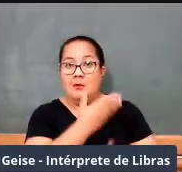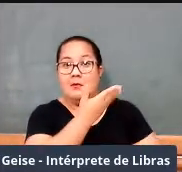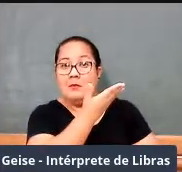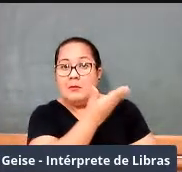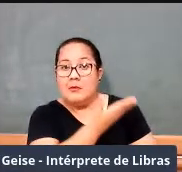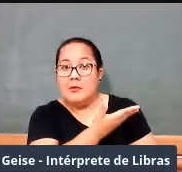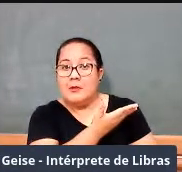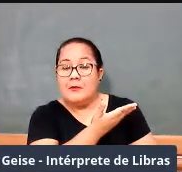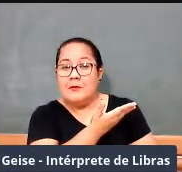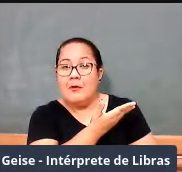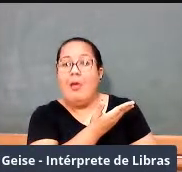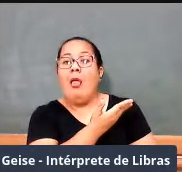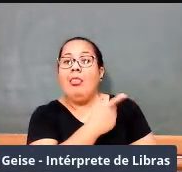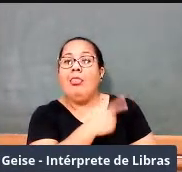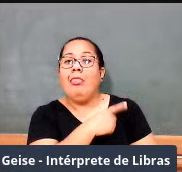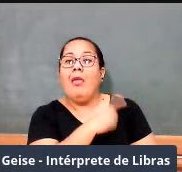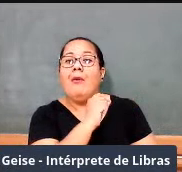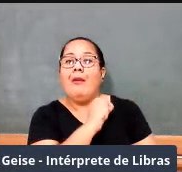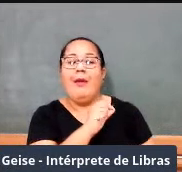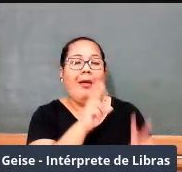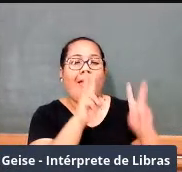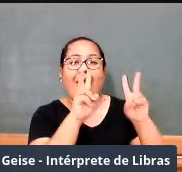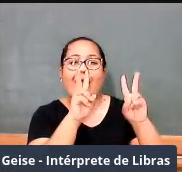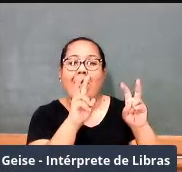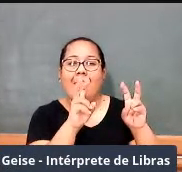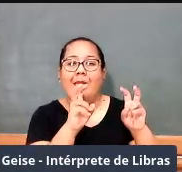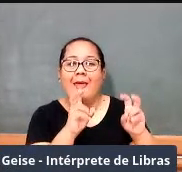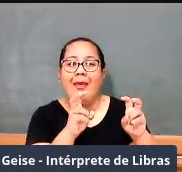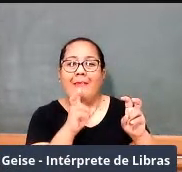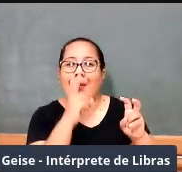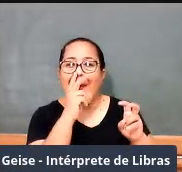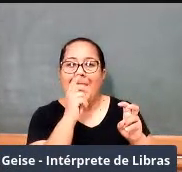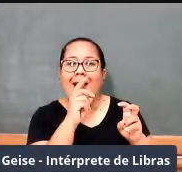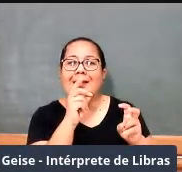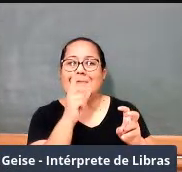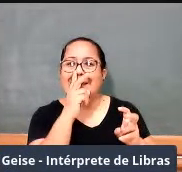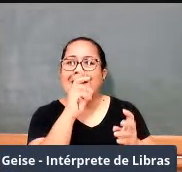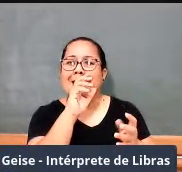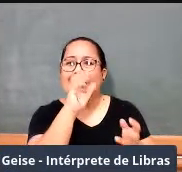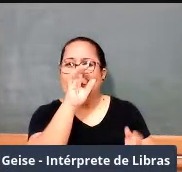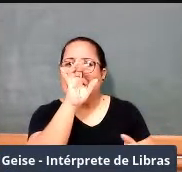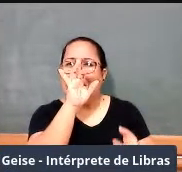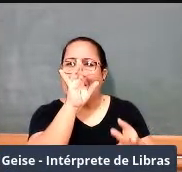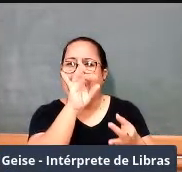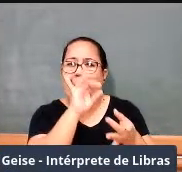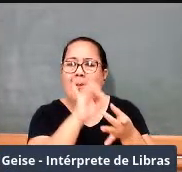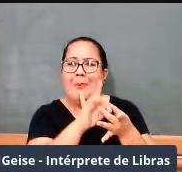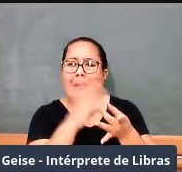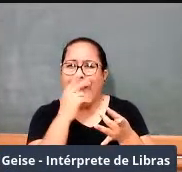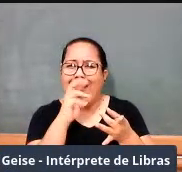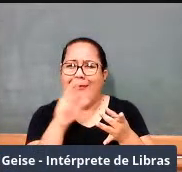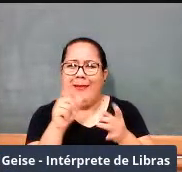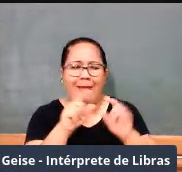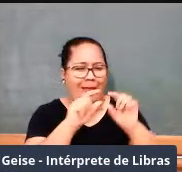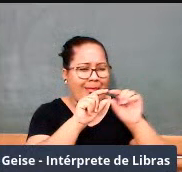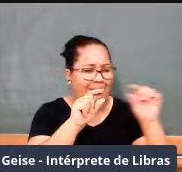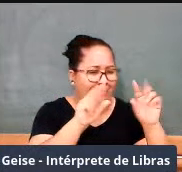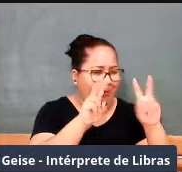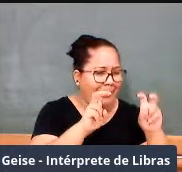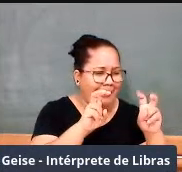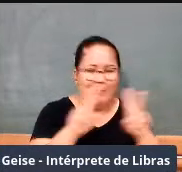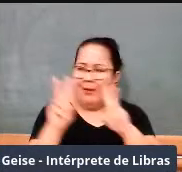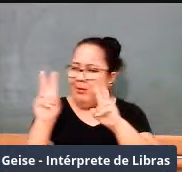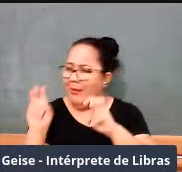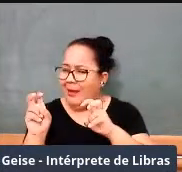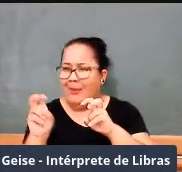lá dentro do livro mesmo, as coisas aparecem todas juntas, mas separadas, tudo junto e separado, quer dizer, você tem uma unidade